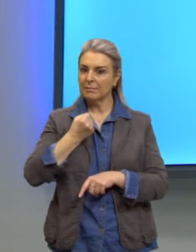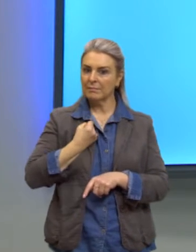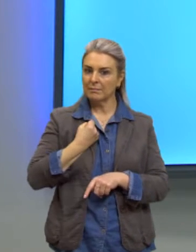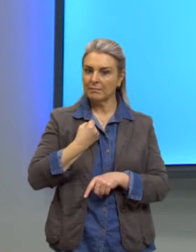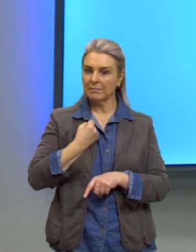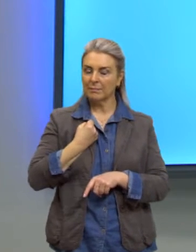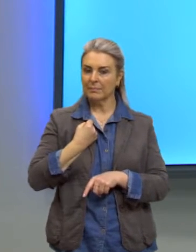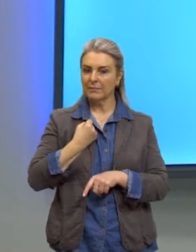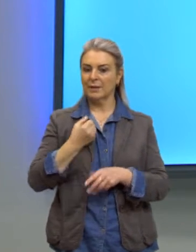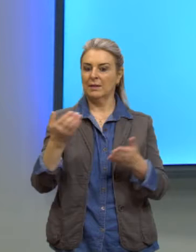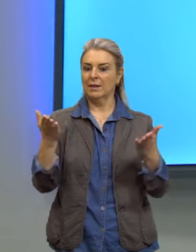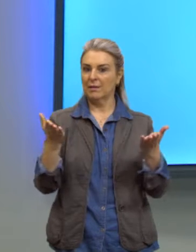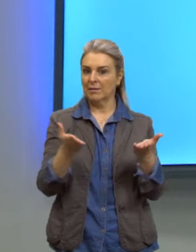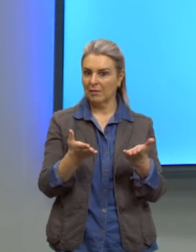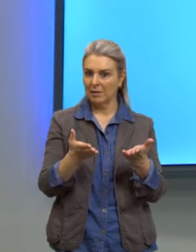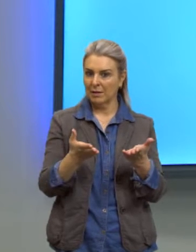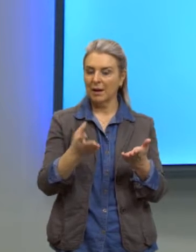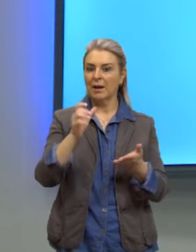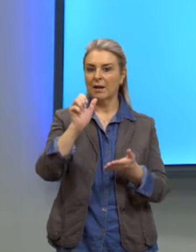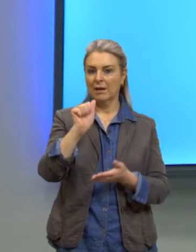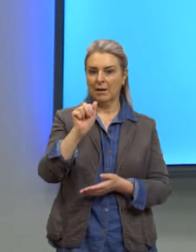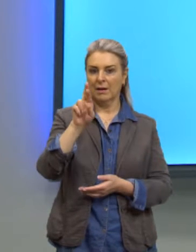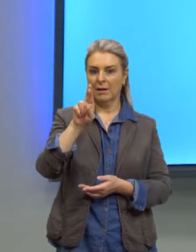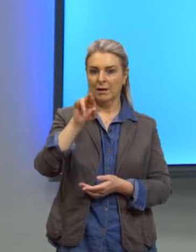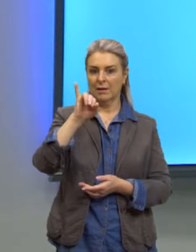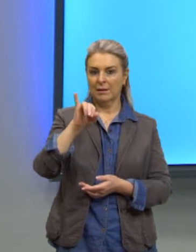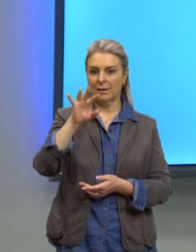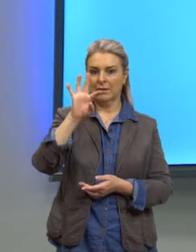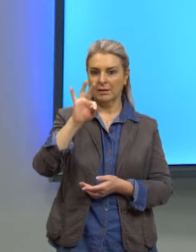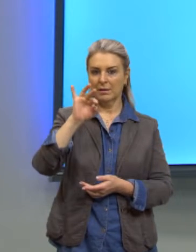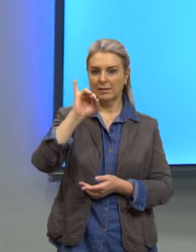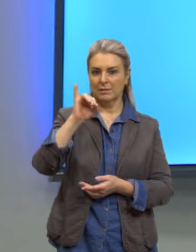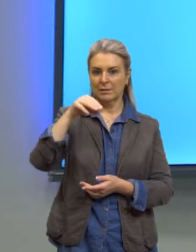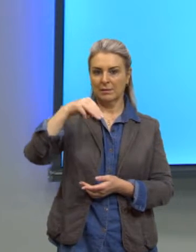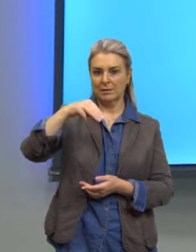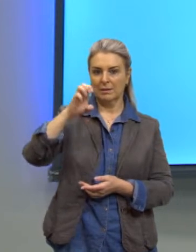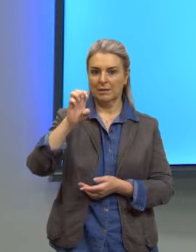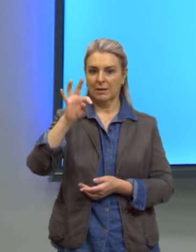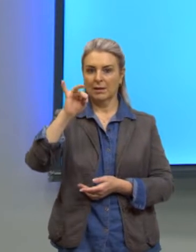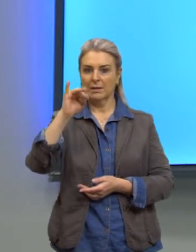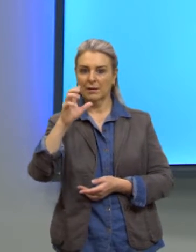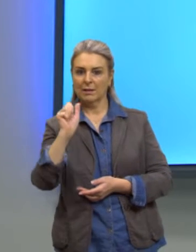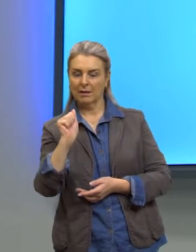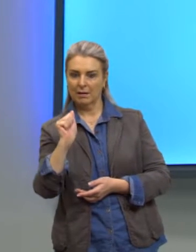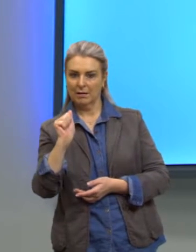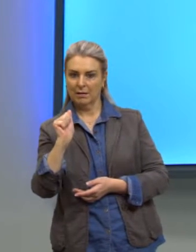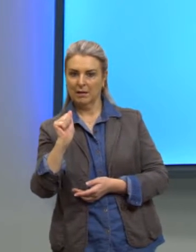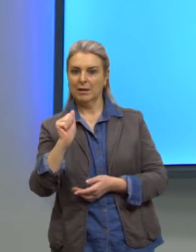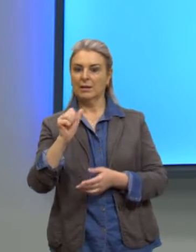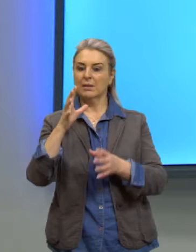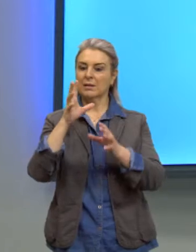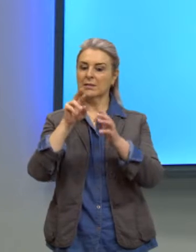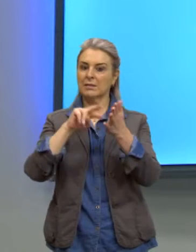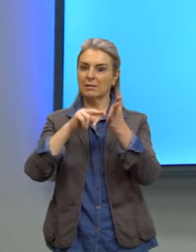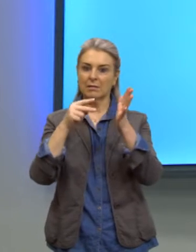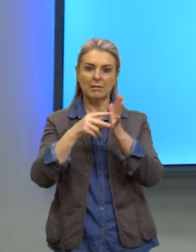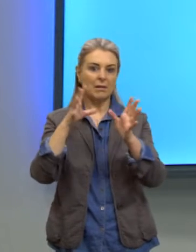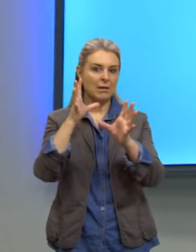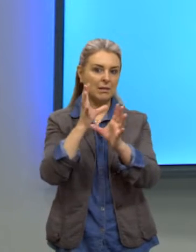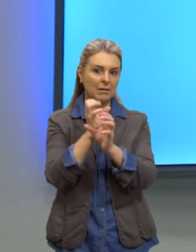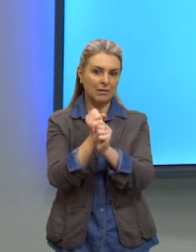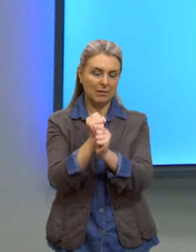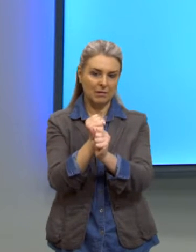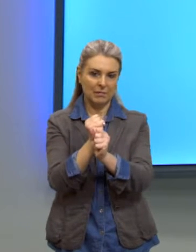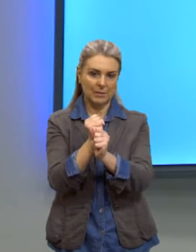aritmética. Ela é aritmética porque ela envolve uma soma, certo? Vamos observar esses volumes aqui, essas